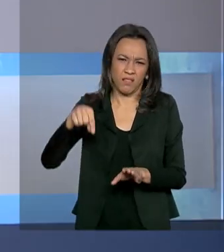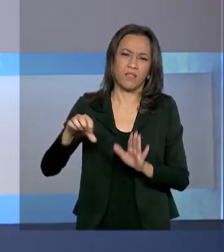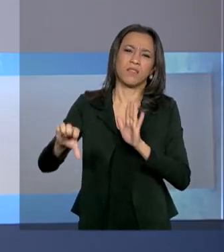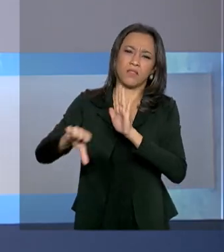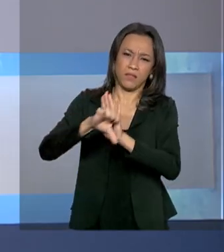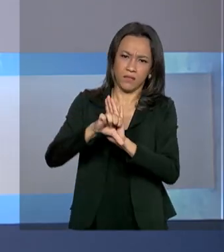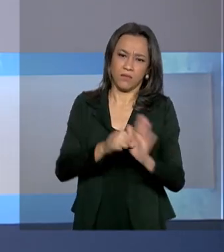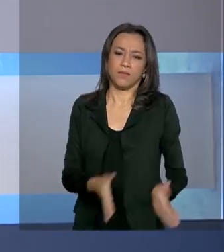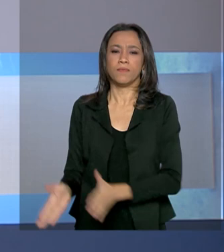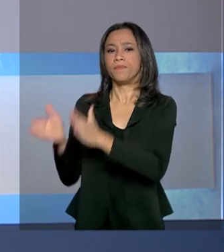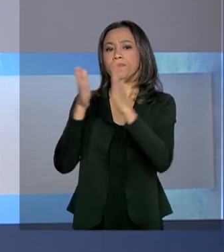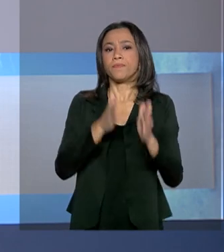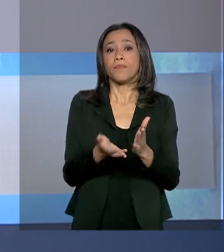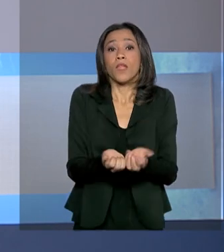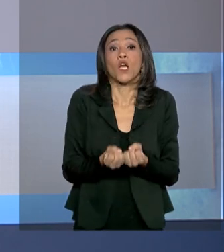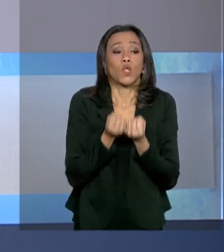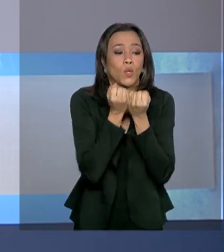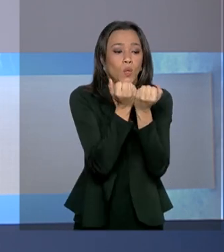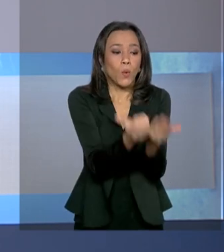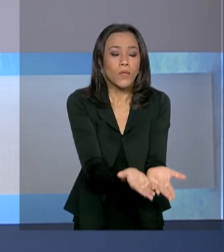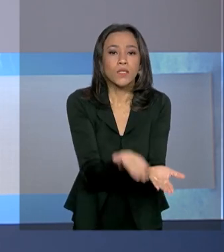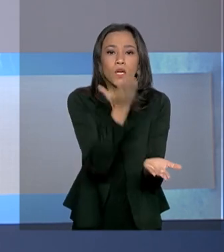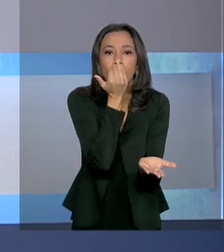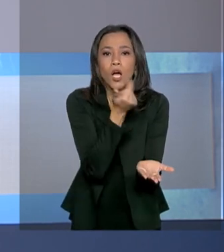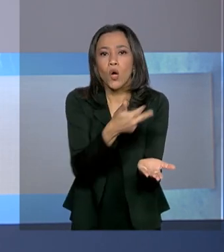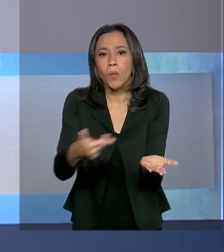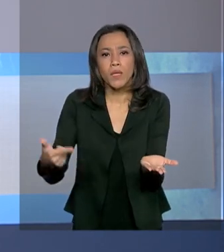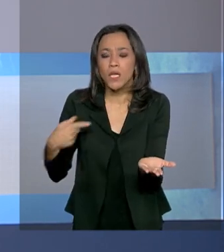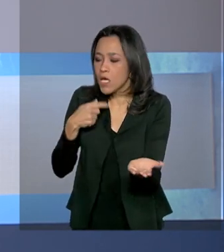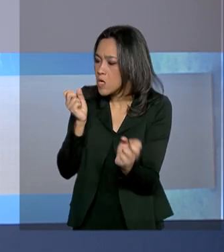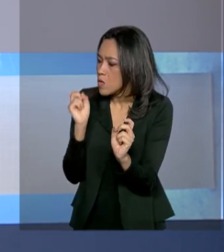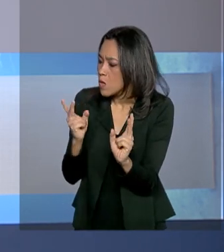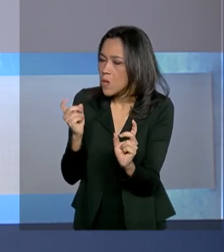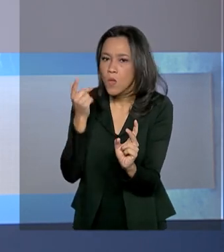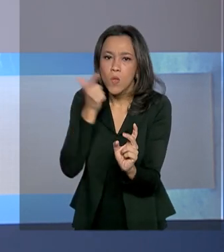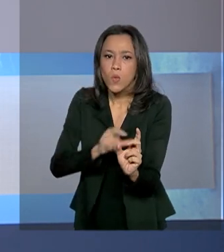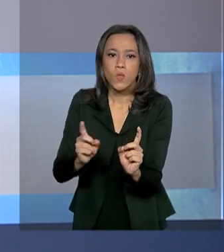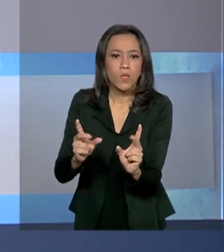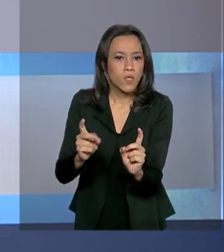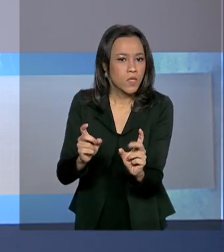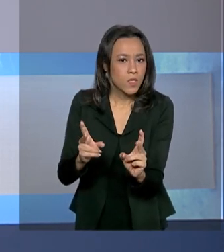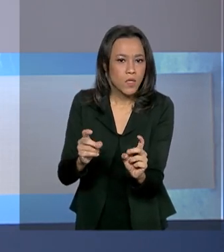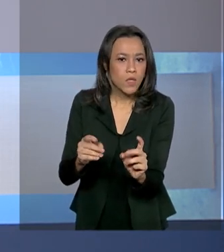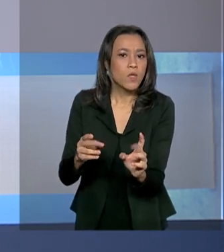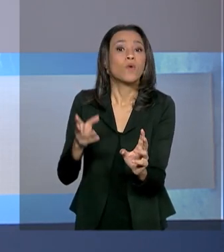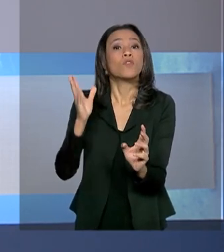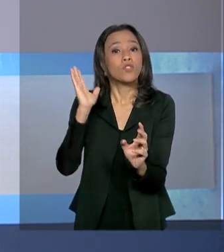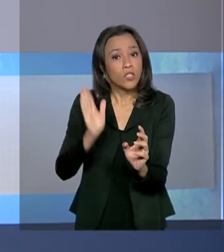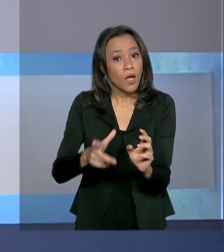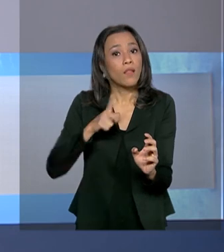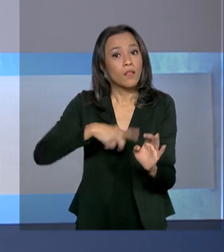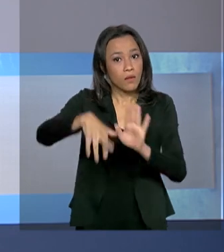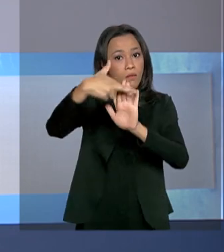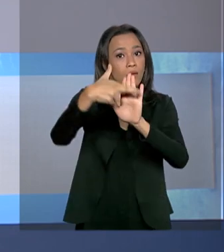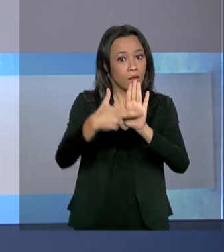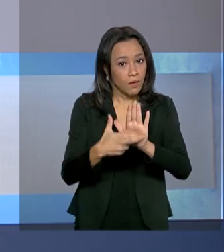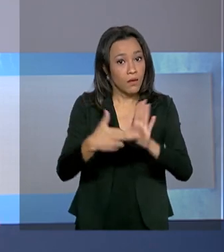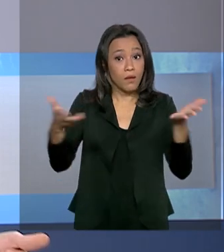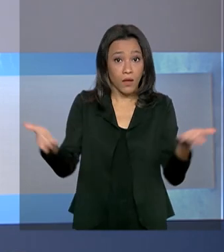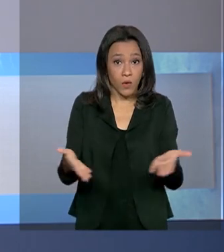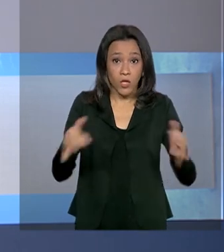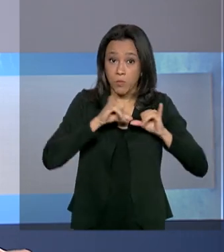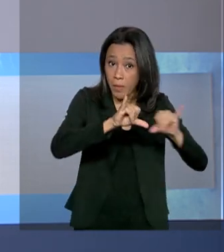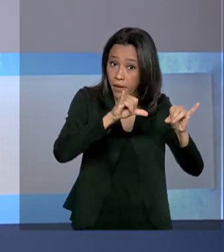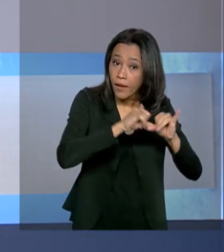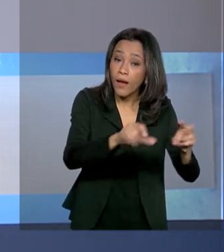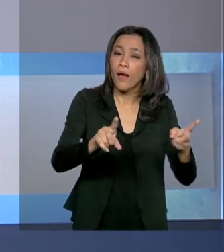A doação de alimentos que deixaram de ser vendidos por estabelecimentos comerciais foi regulamentada. Agora,